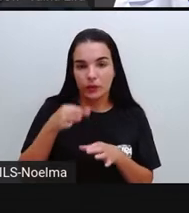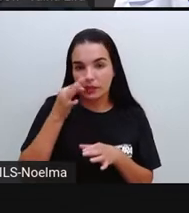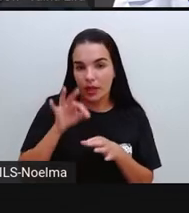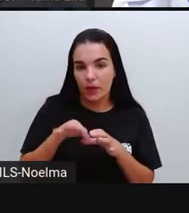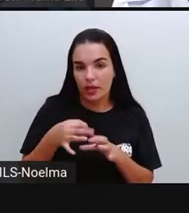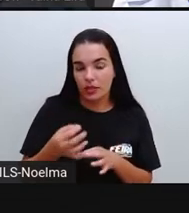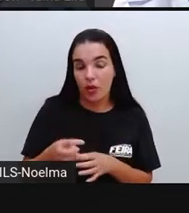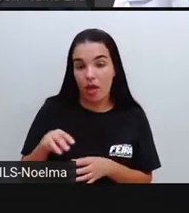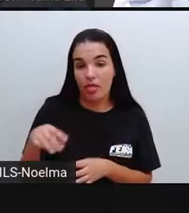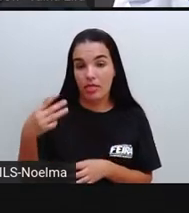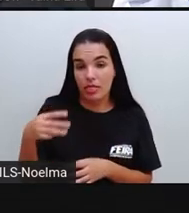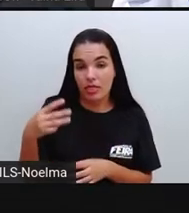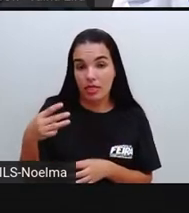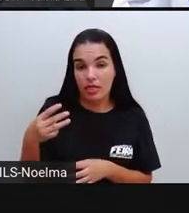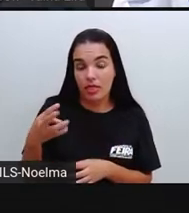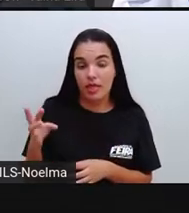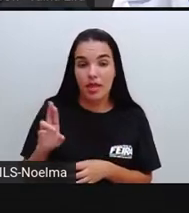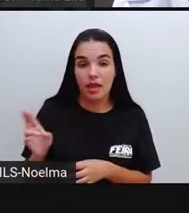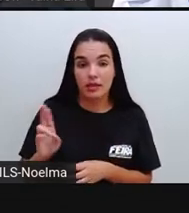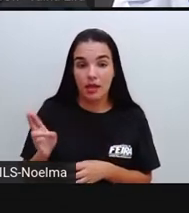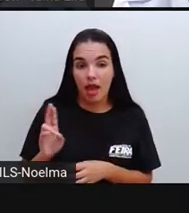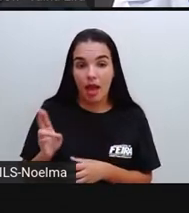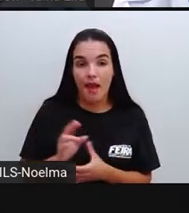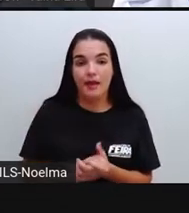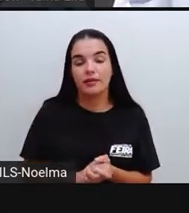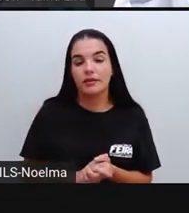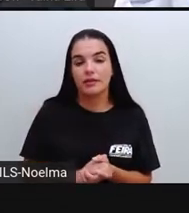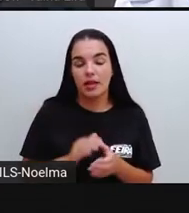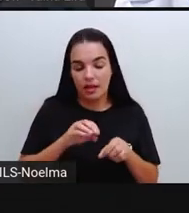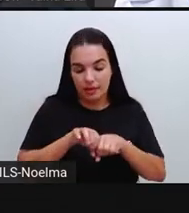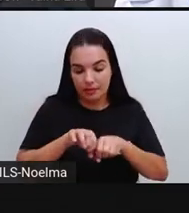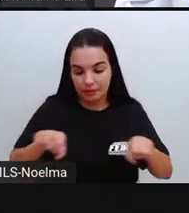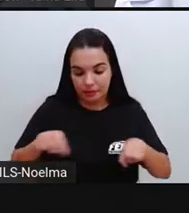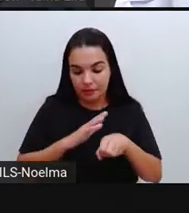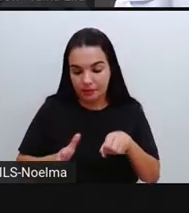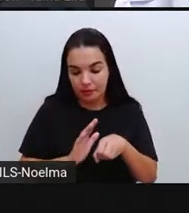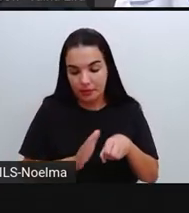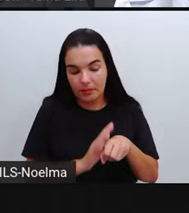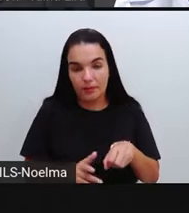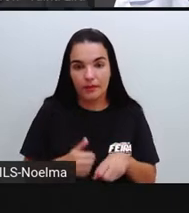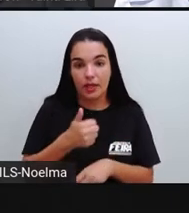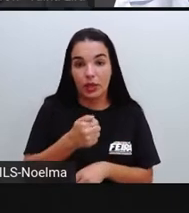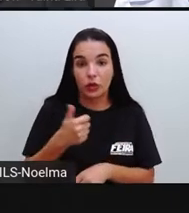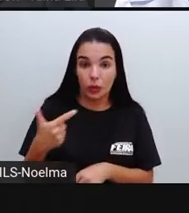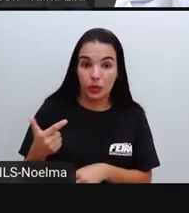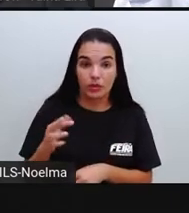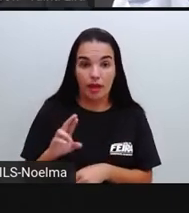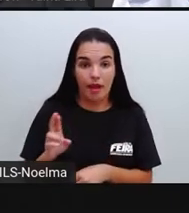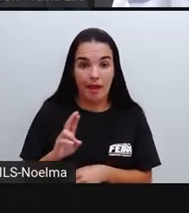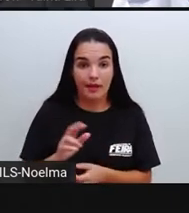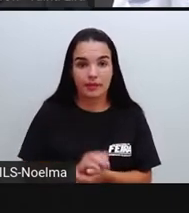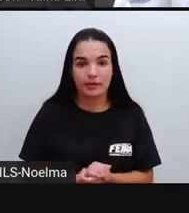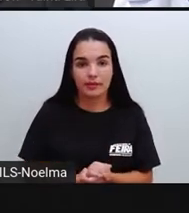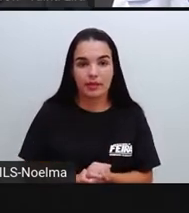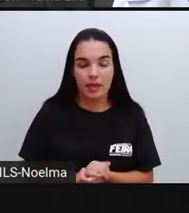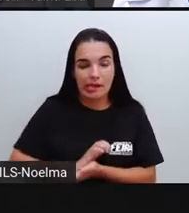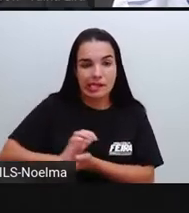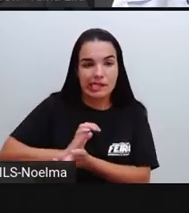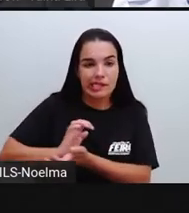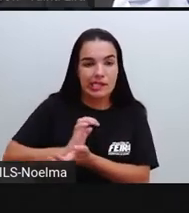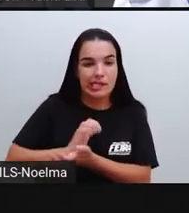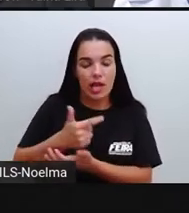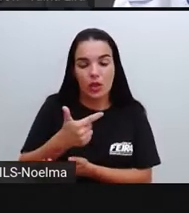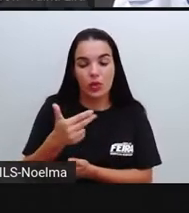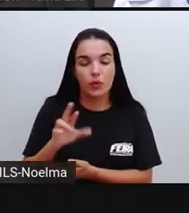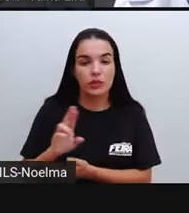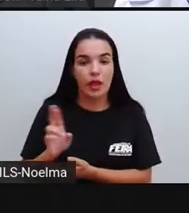salgadinho ela comprou por 3, a salsicha por 12, o bombril por 2,